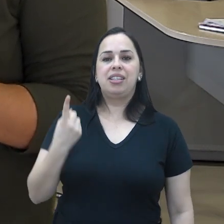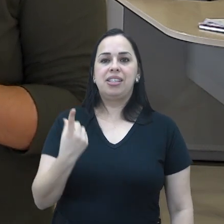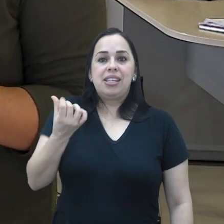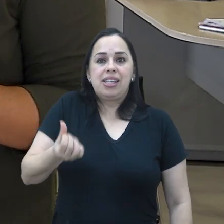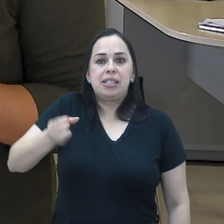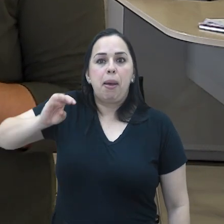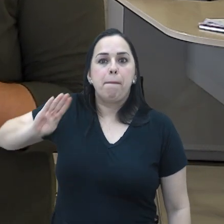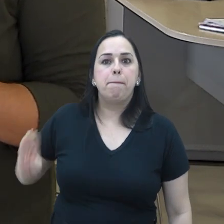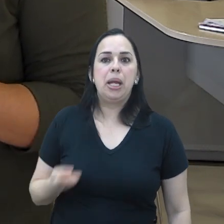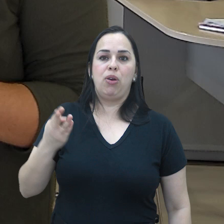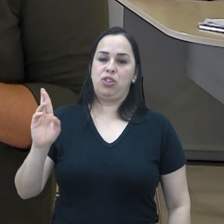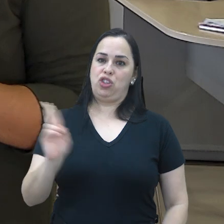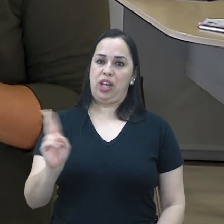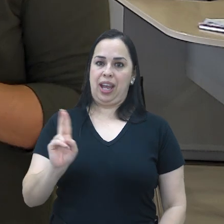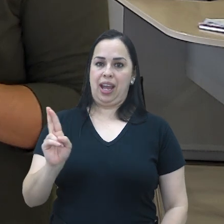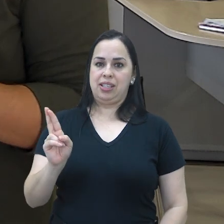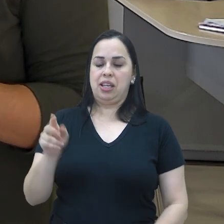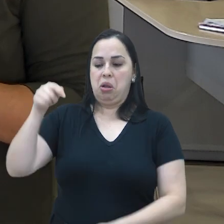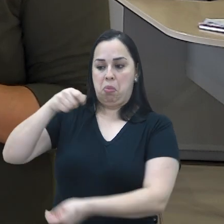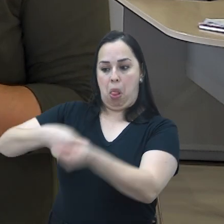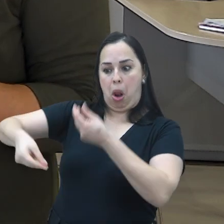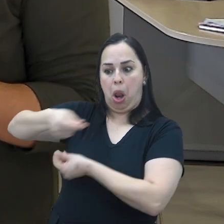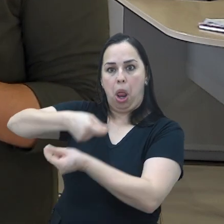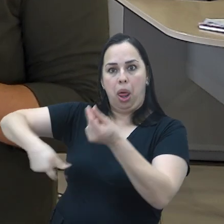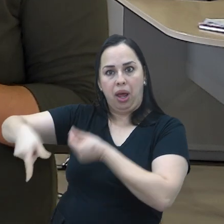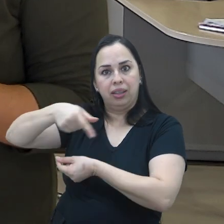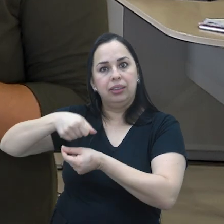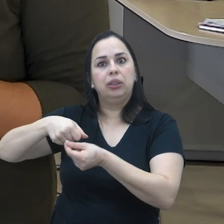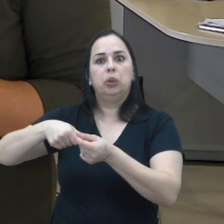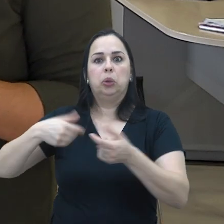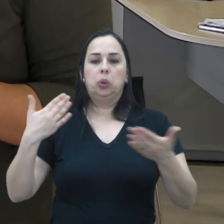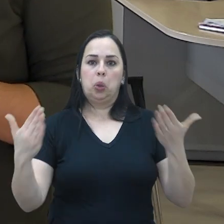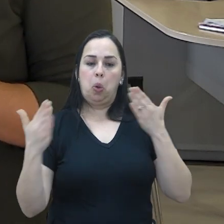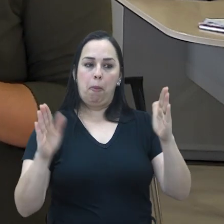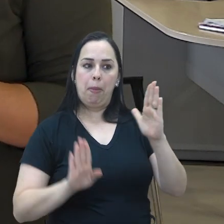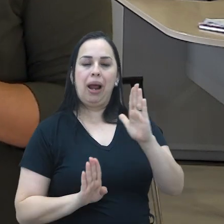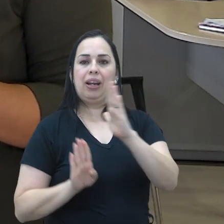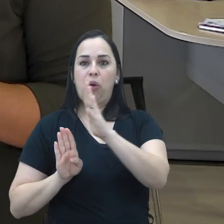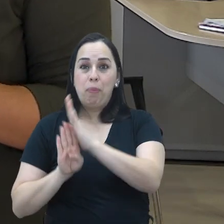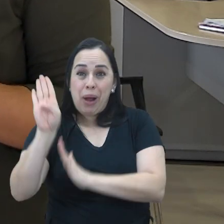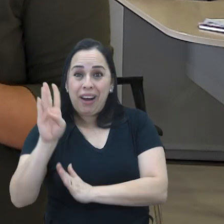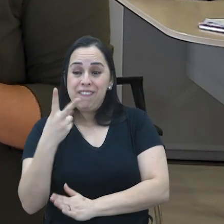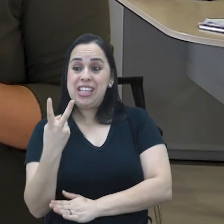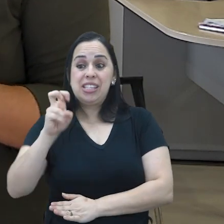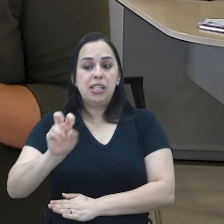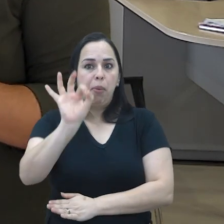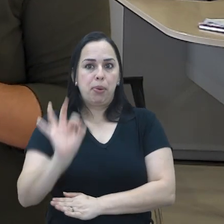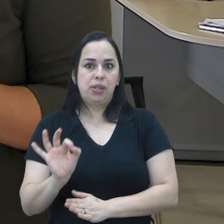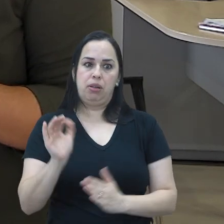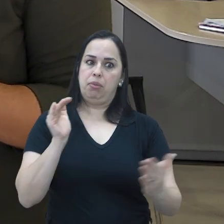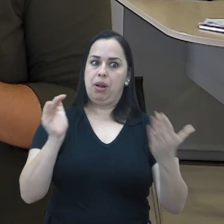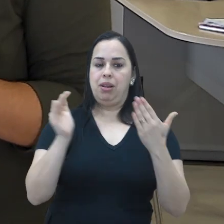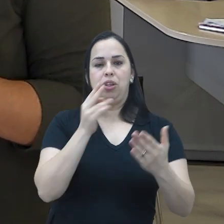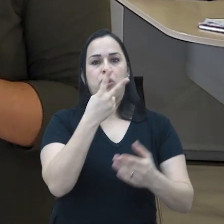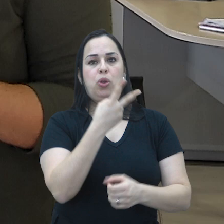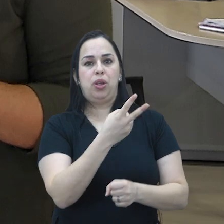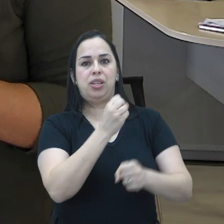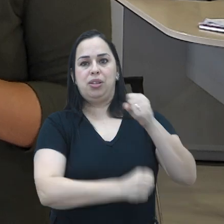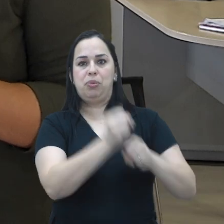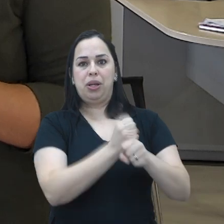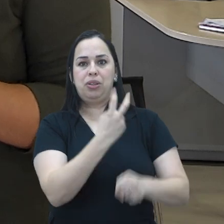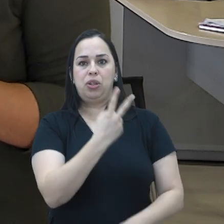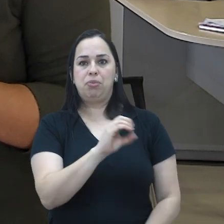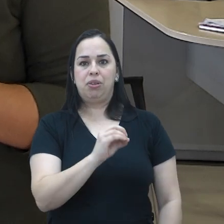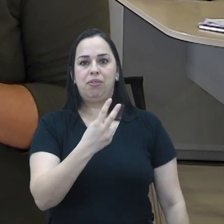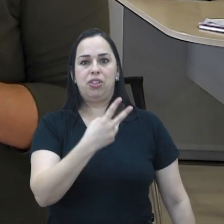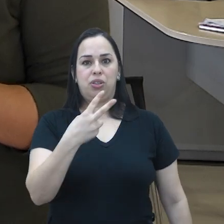bilhões de reais movimentados por esta modalidade. Um aumento de mais de 25% em relação ao ano